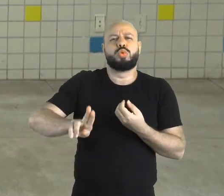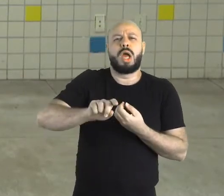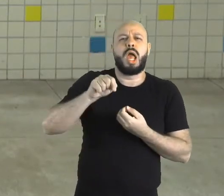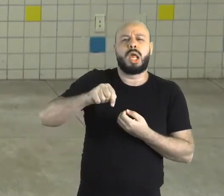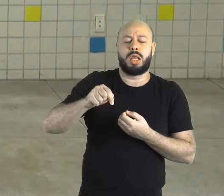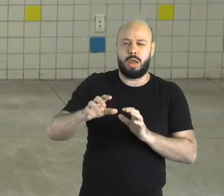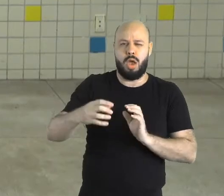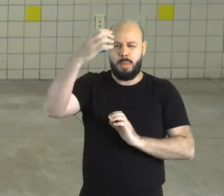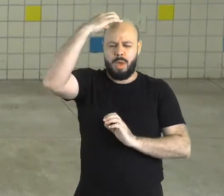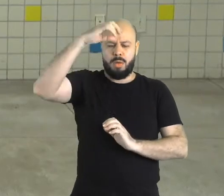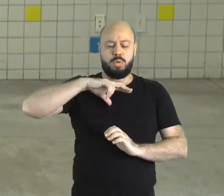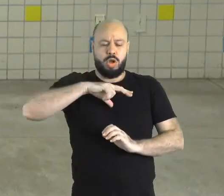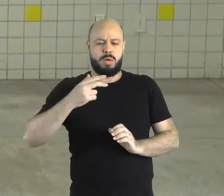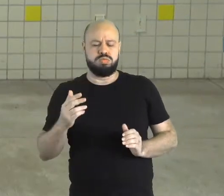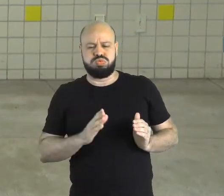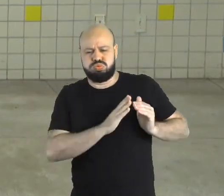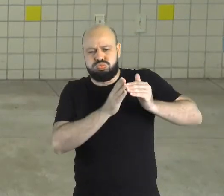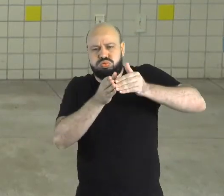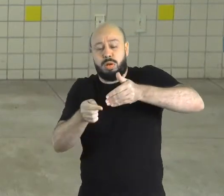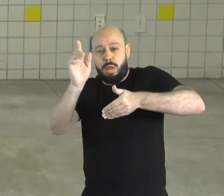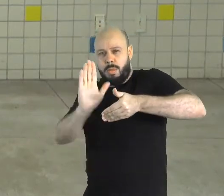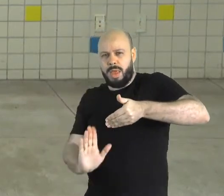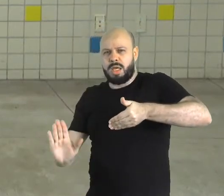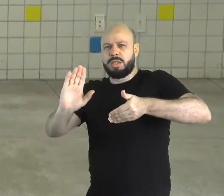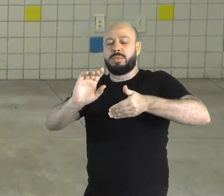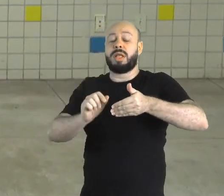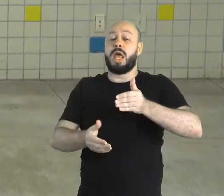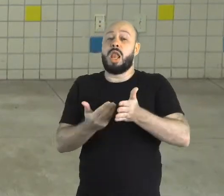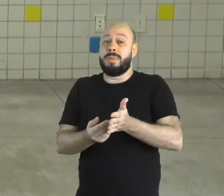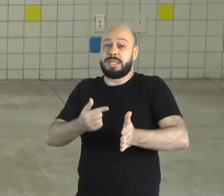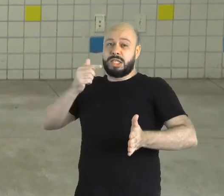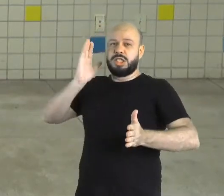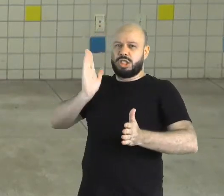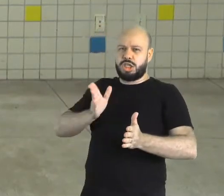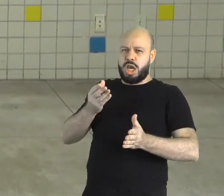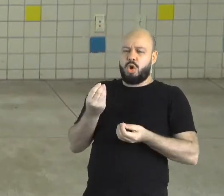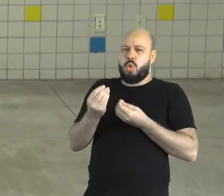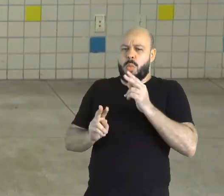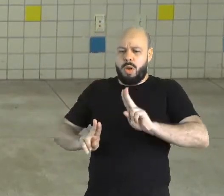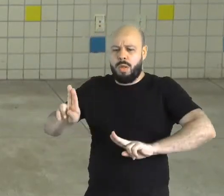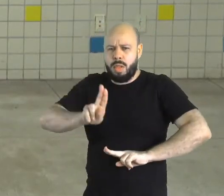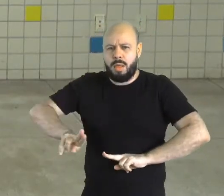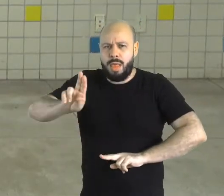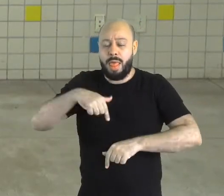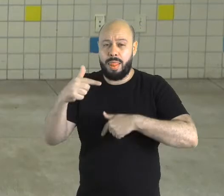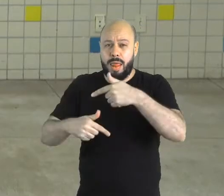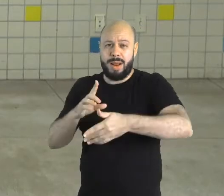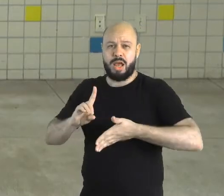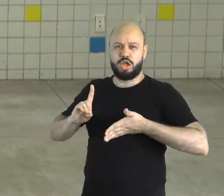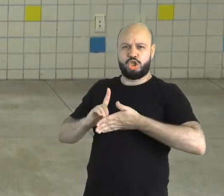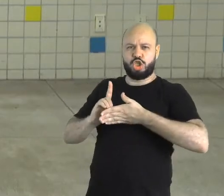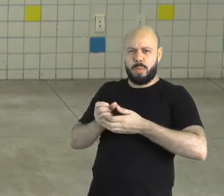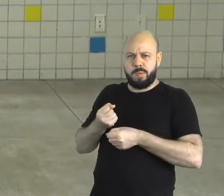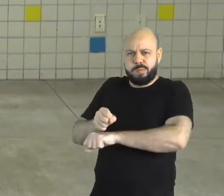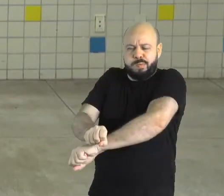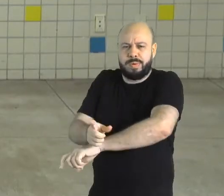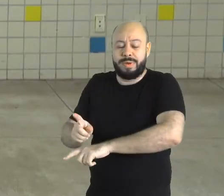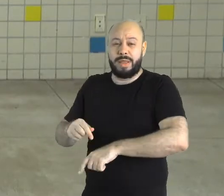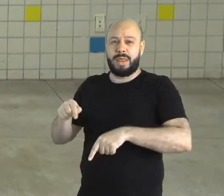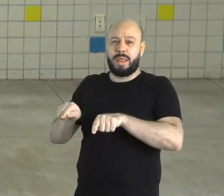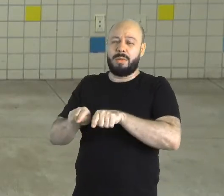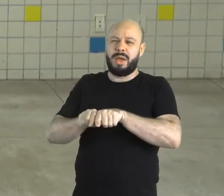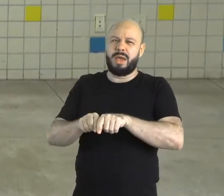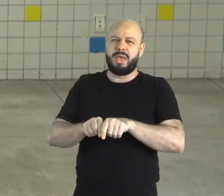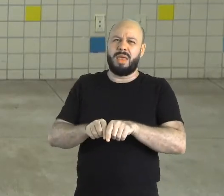portugueses chegaram. Na aula passada, eu falei sobre a questão da utilização da mão de obra indígena. Até os meados de